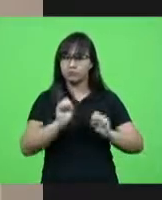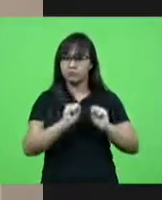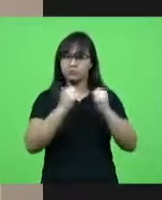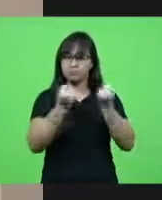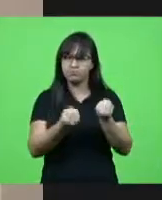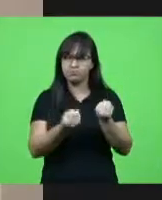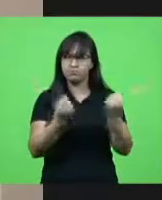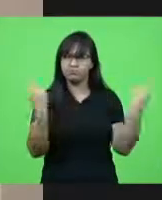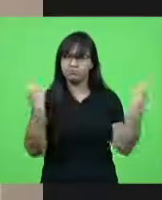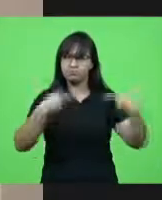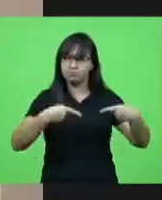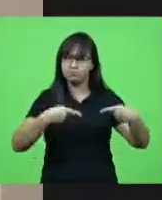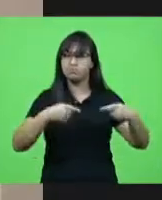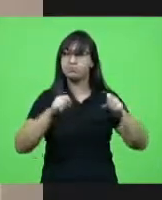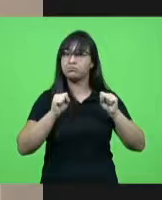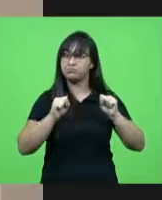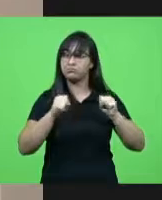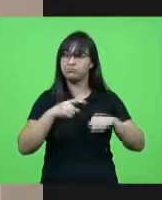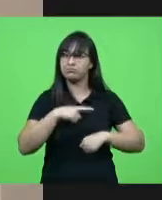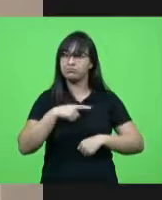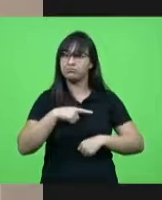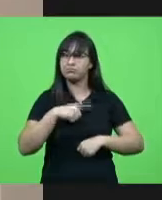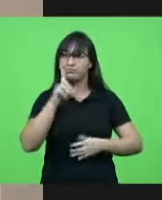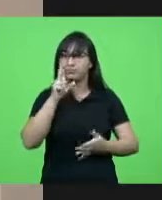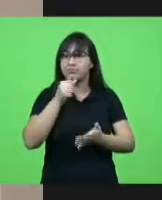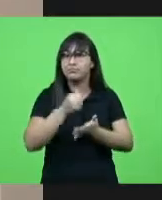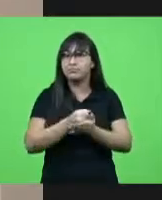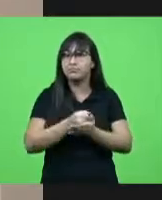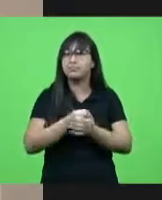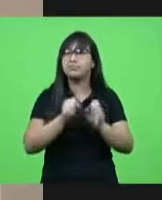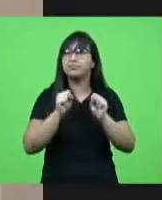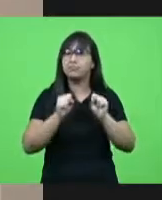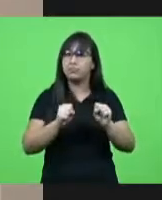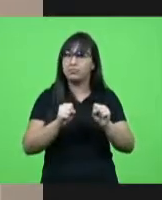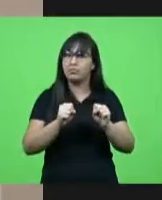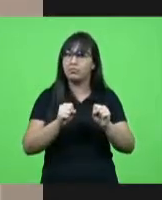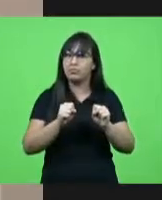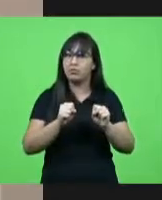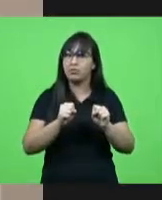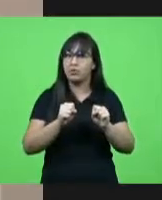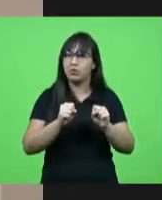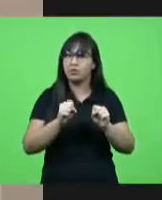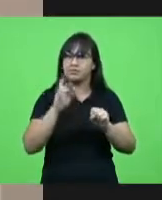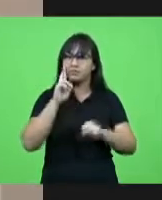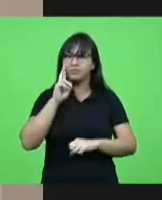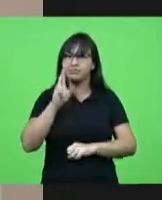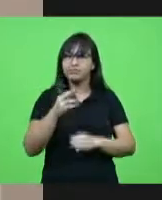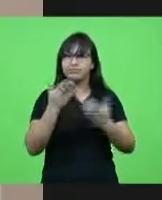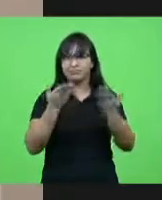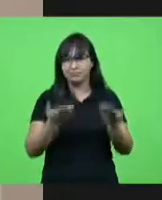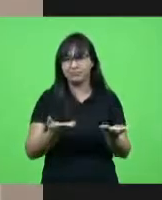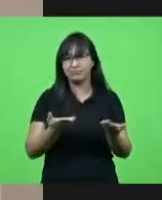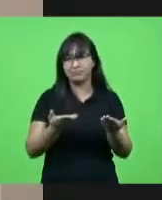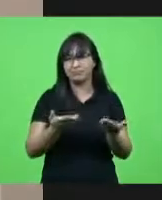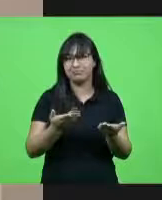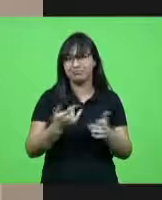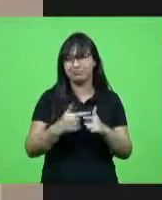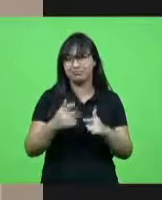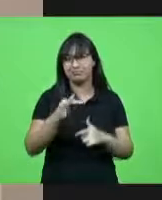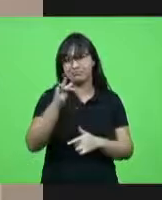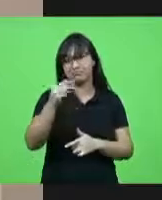e a partir dessa decisão também é arcar com as suas consequências mas quanto mais mulheres tivermos mais cedo